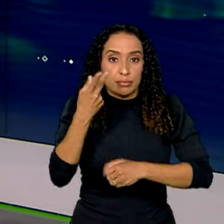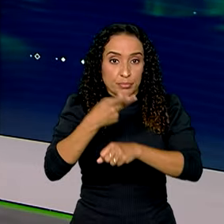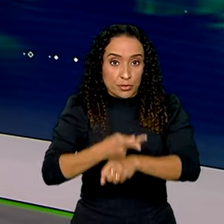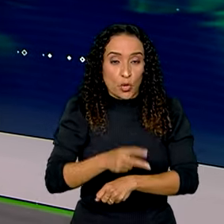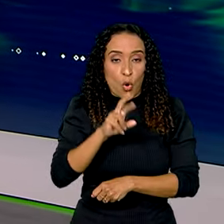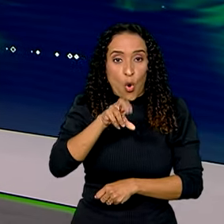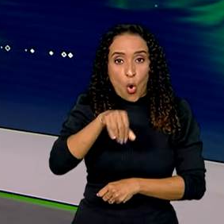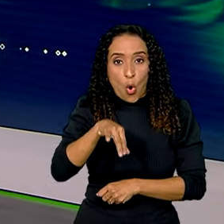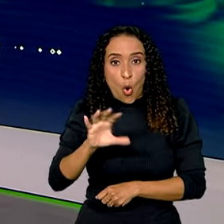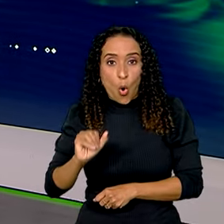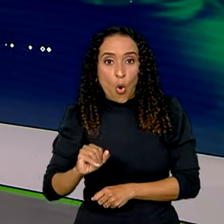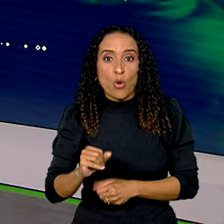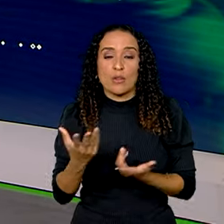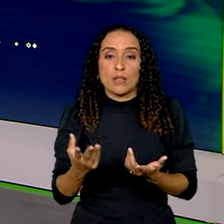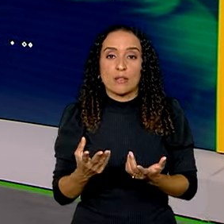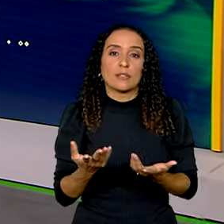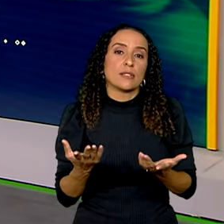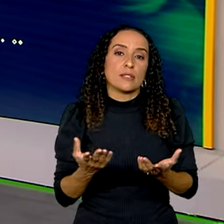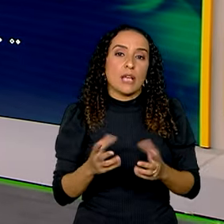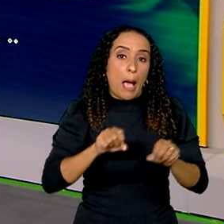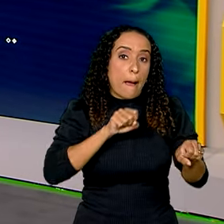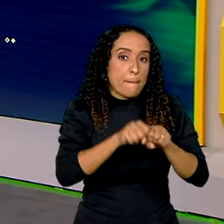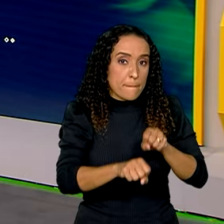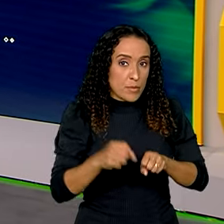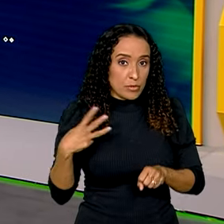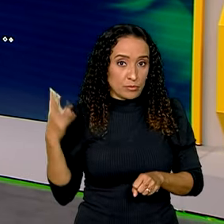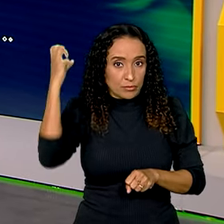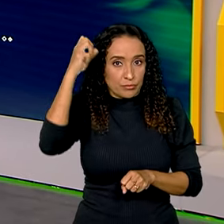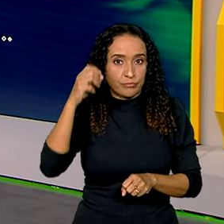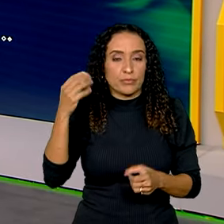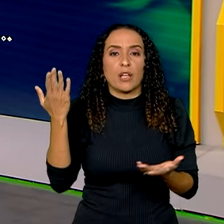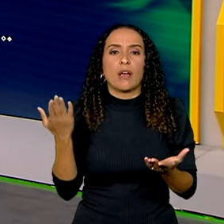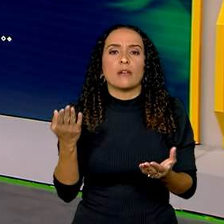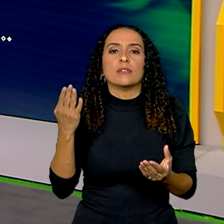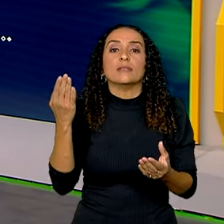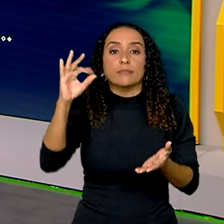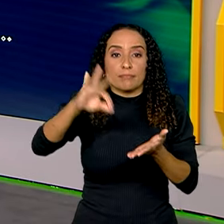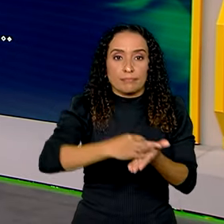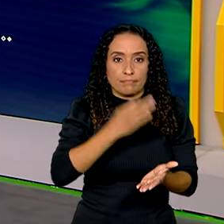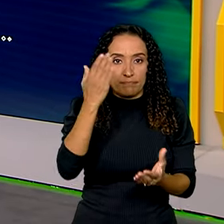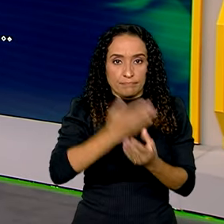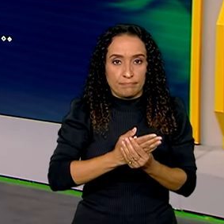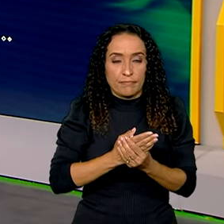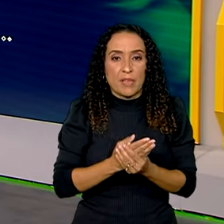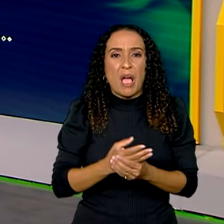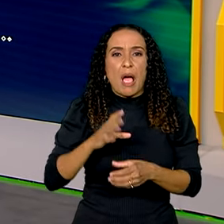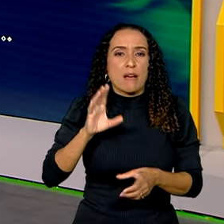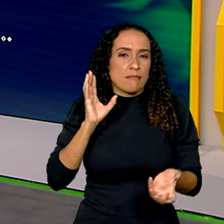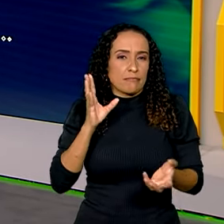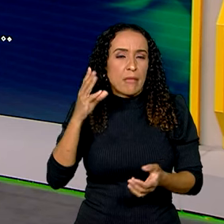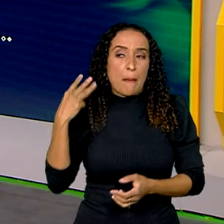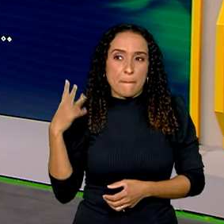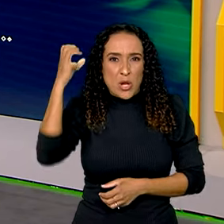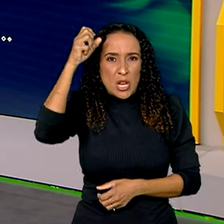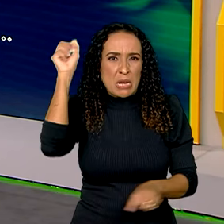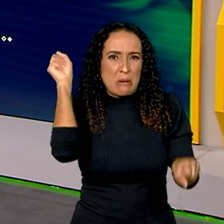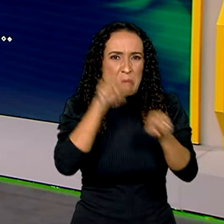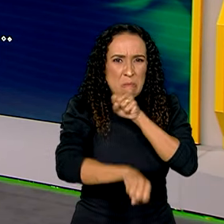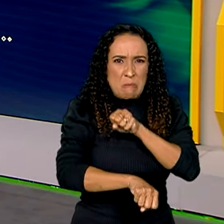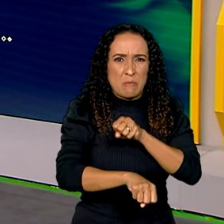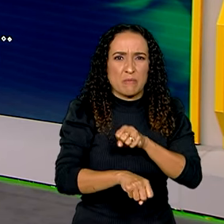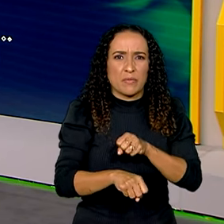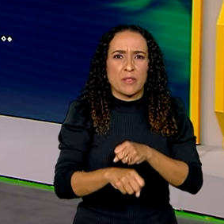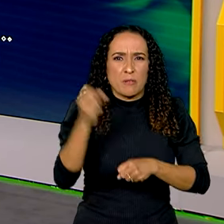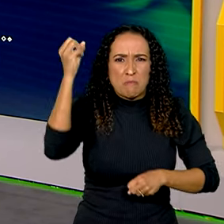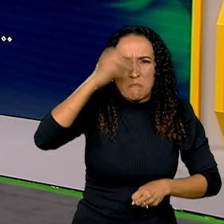Rony Lessa, no caso Marielle Franco, foi homologada. Marielle foi brutalmente assassinada em 14 de março